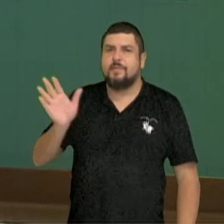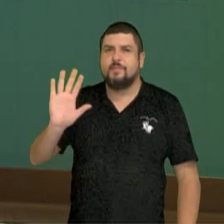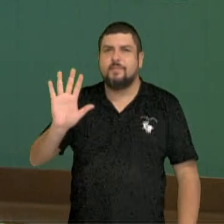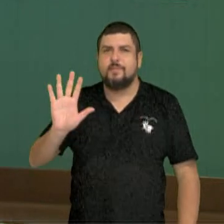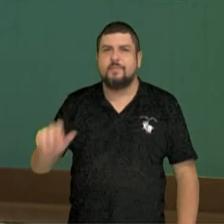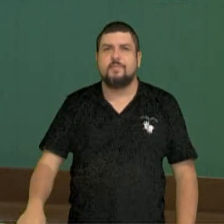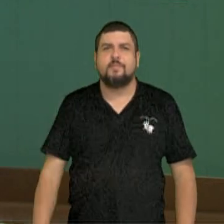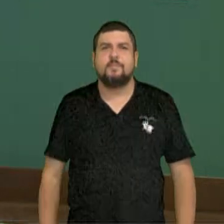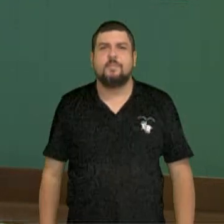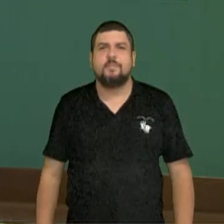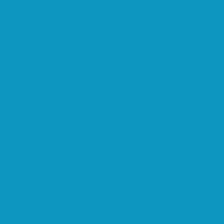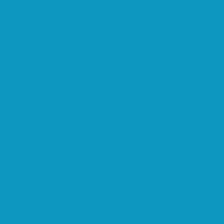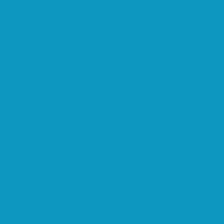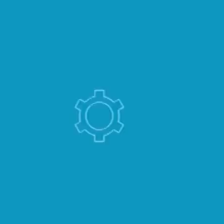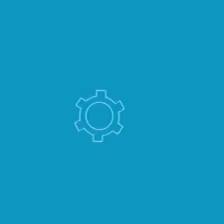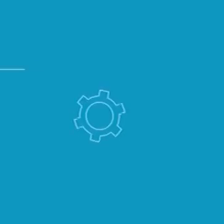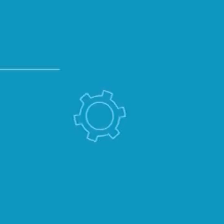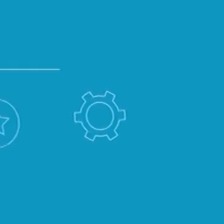breve!